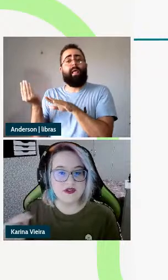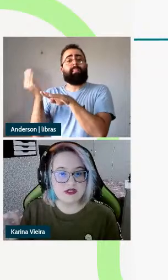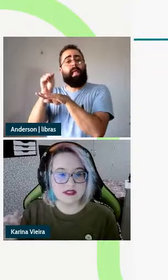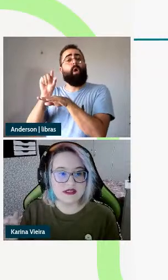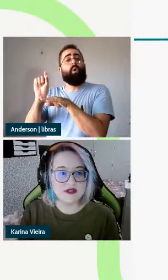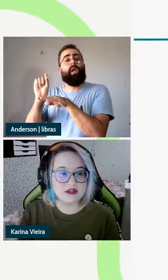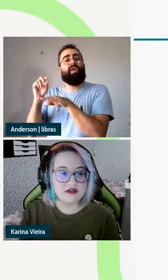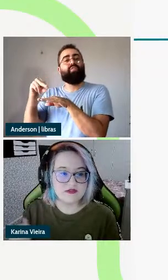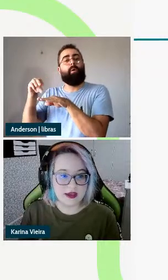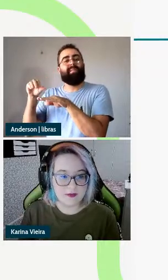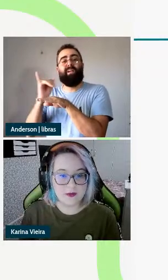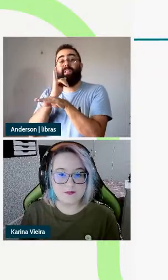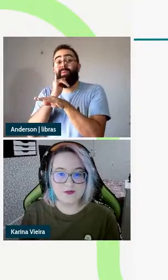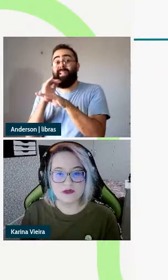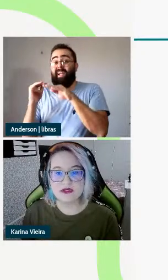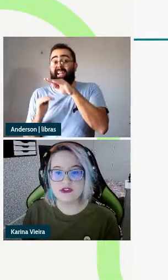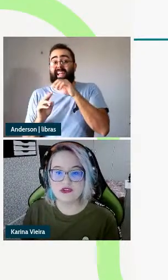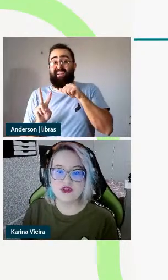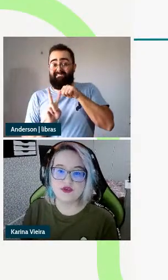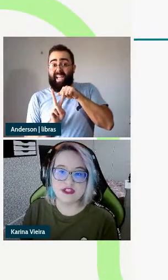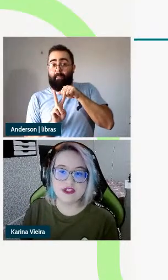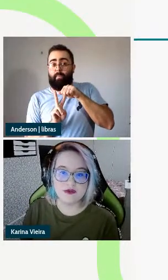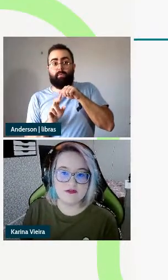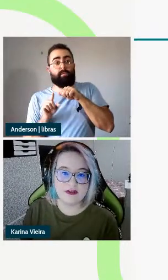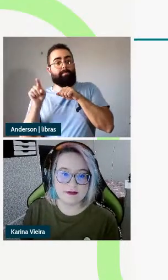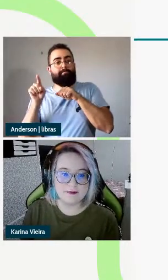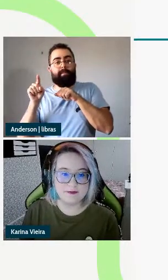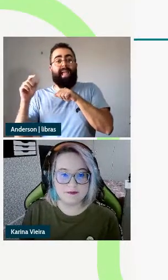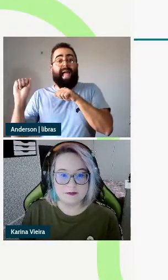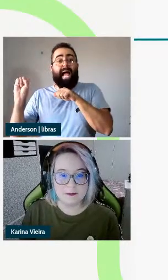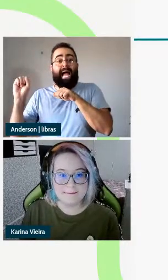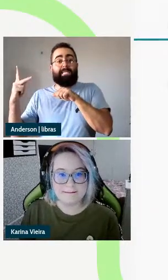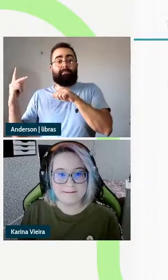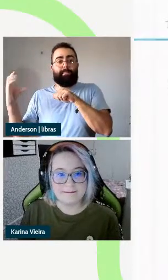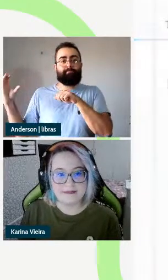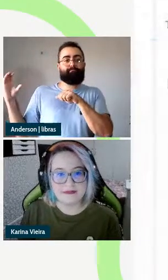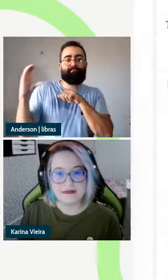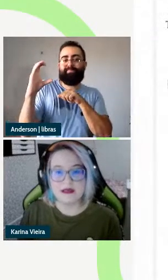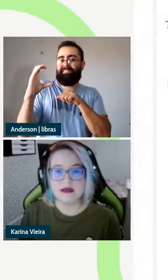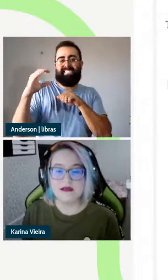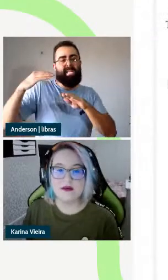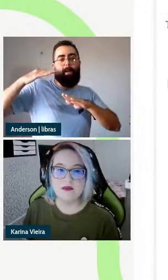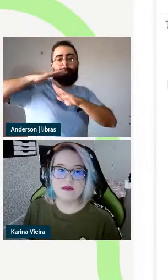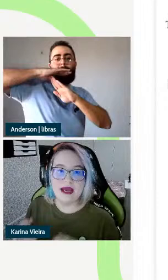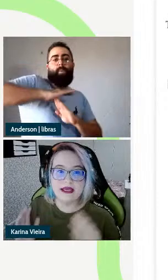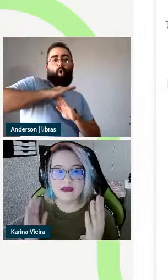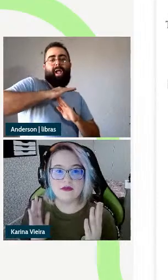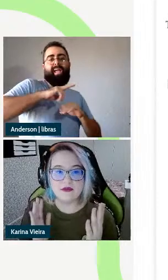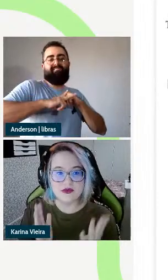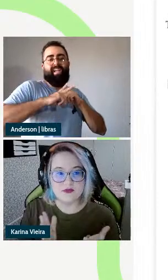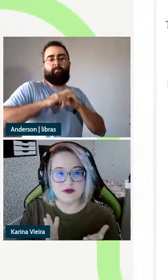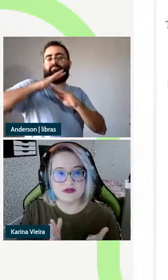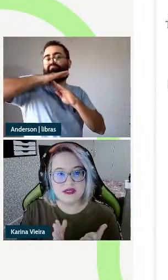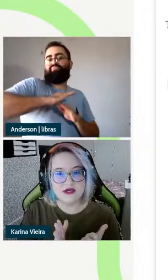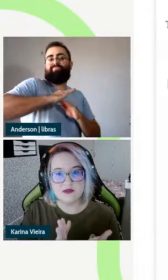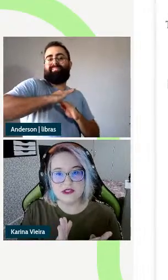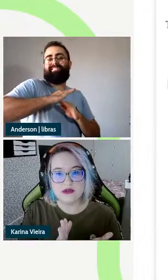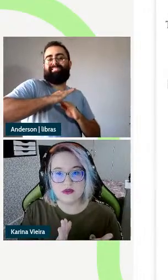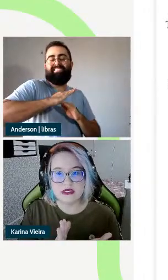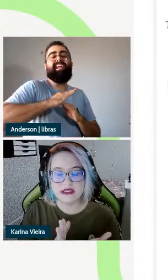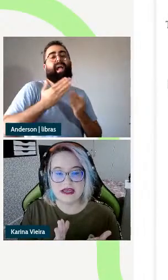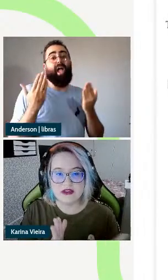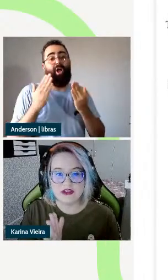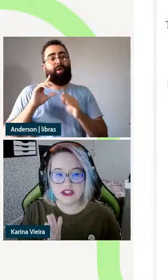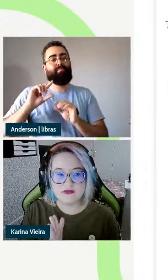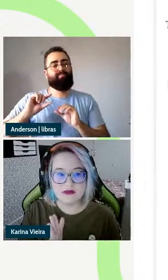a projeção estendida do verbo no sentido de Grinshaw 90 então aqui eu trouxe para vocês uma